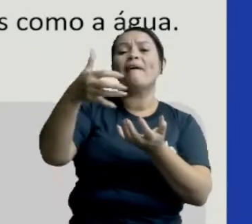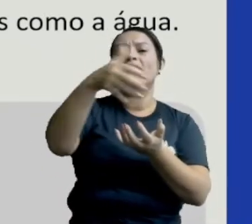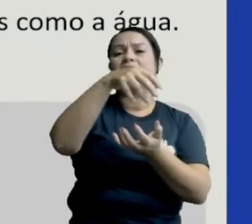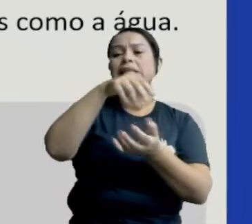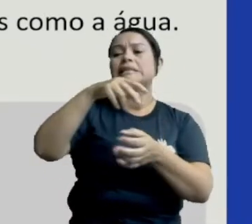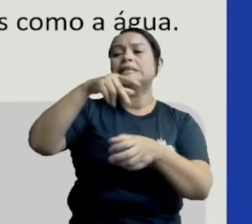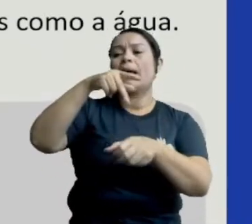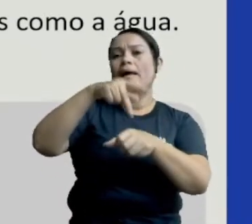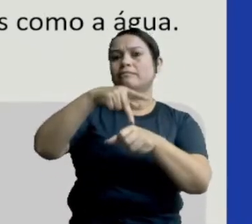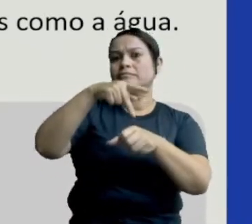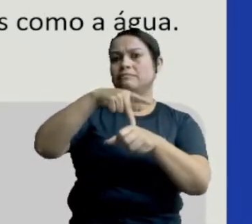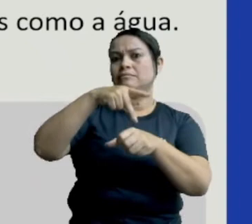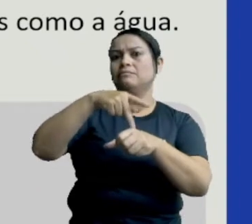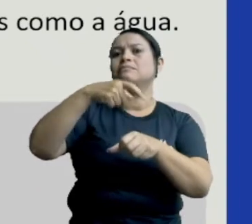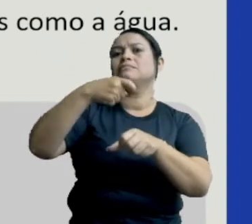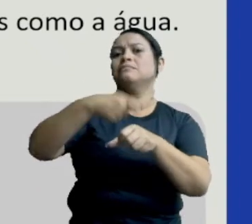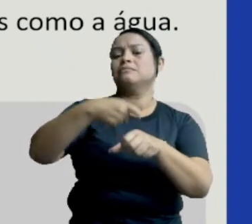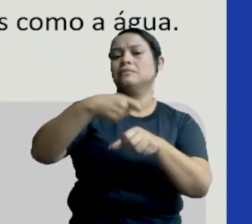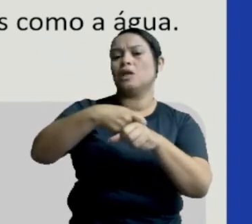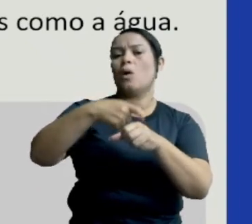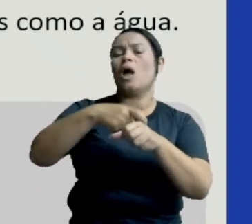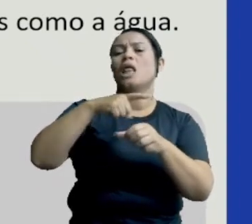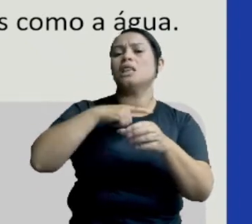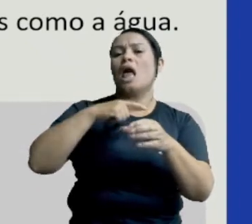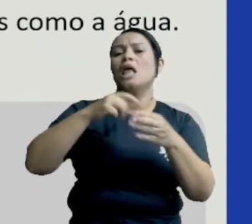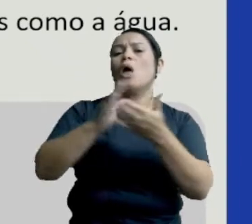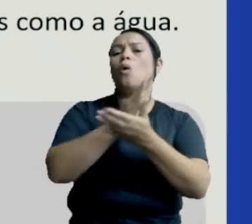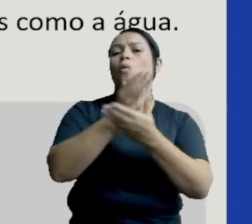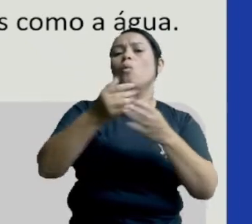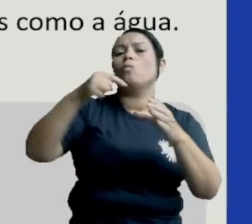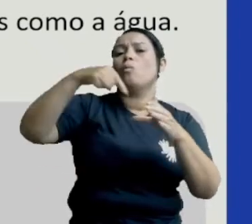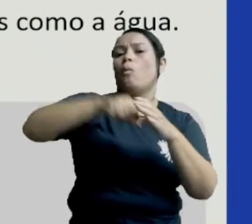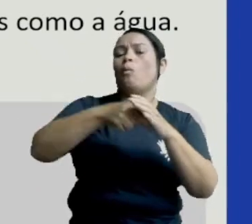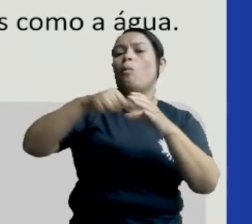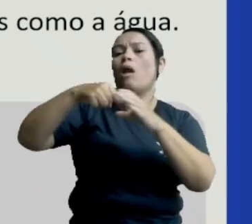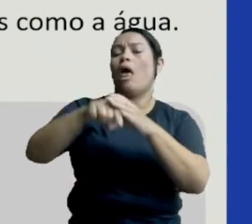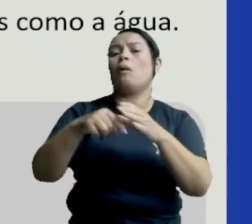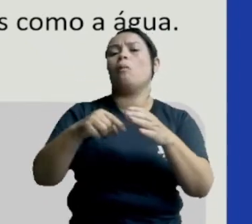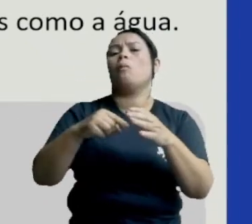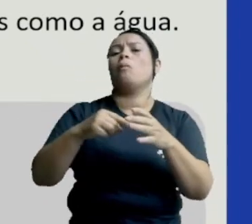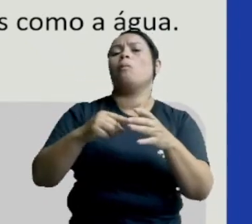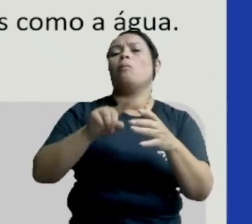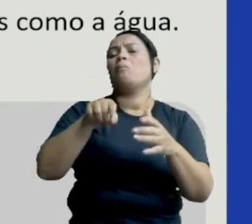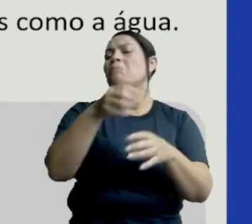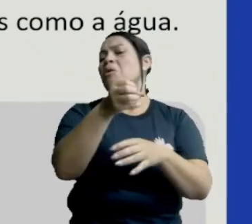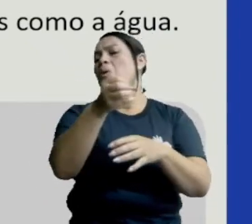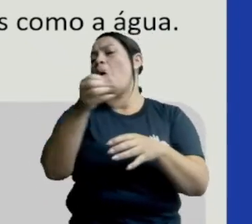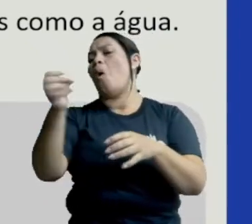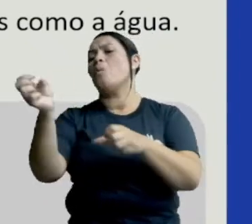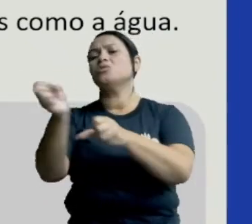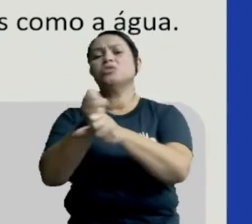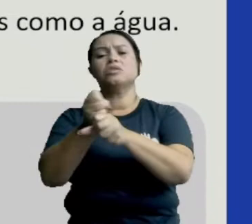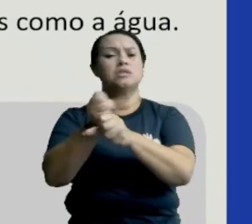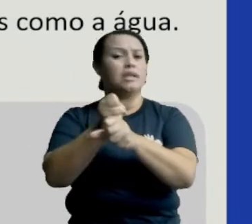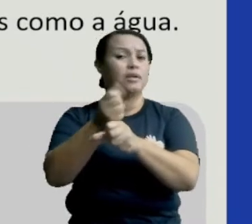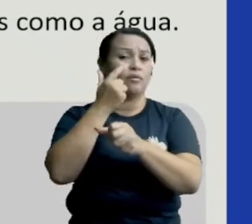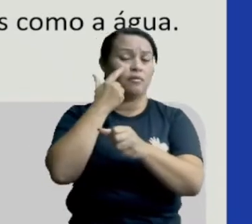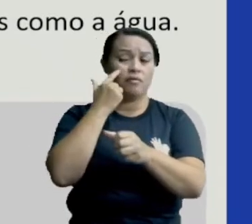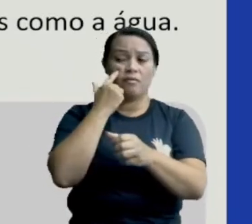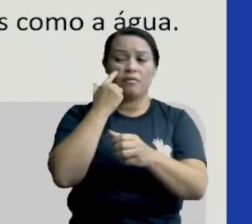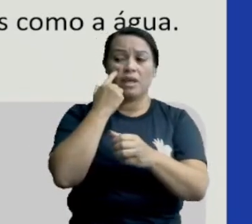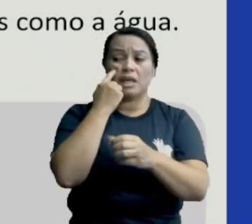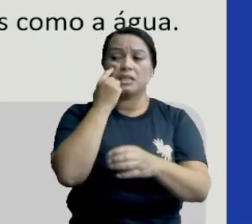crateras geradas ao longo de milhões de anos. Em sua atmosfera, não são